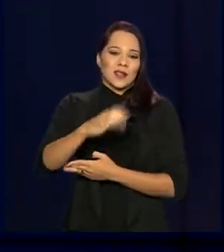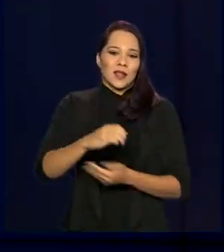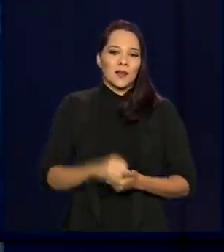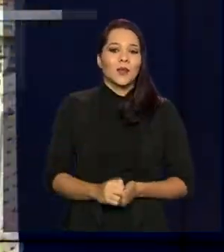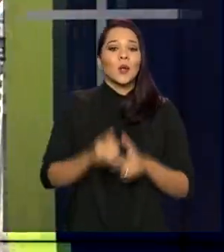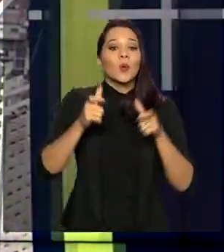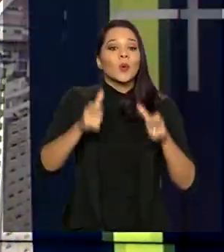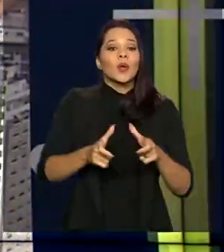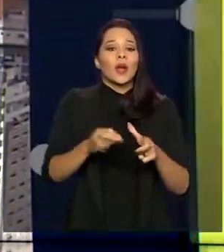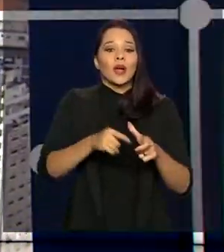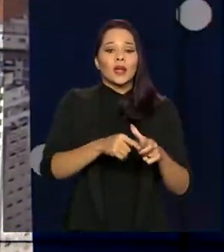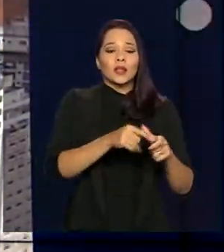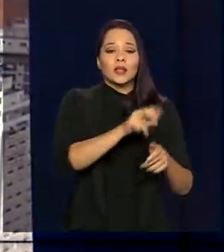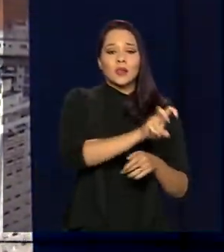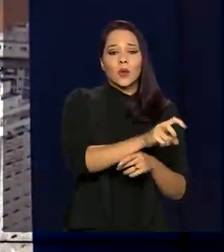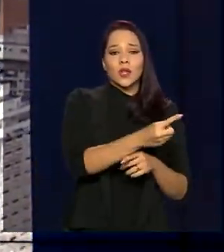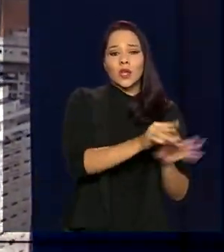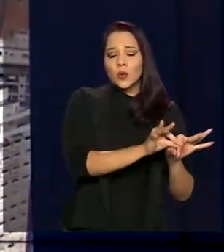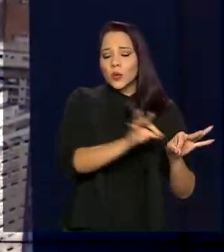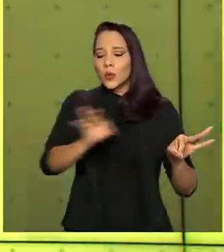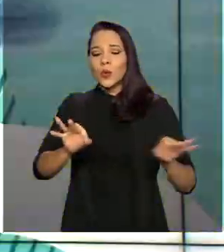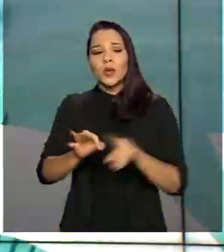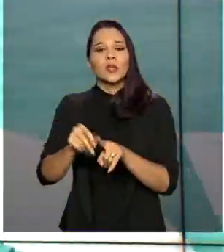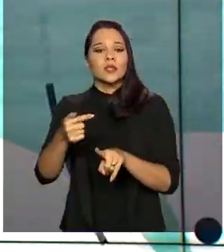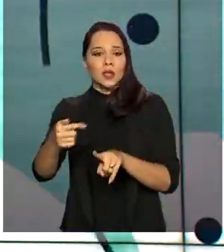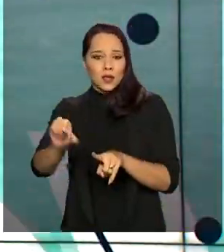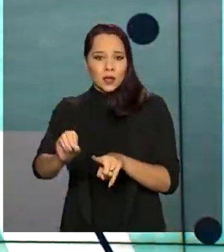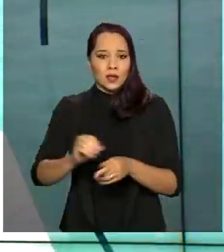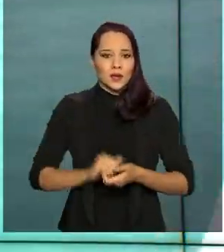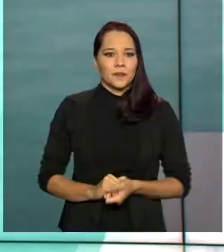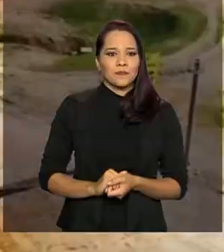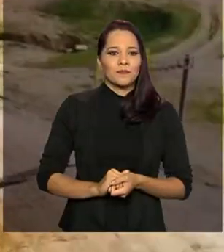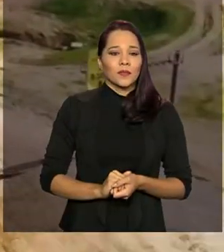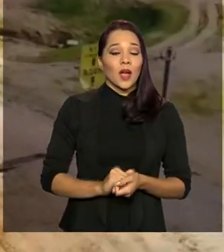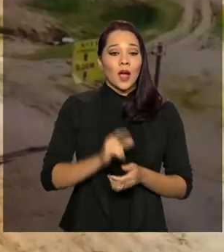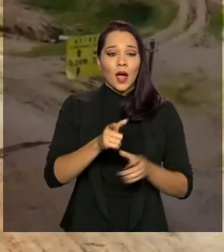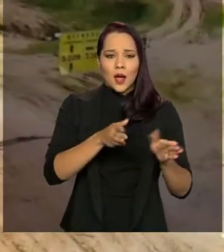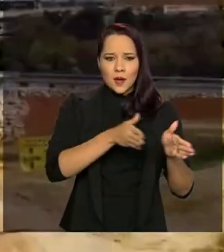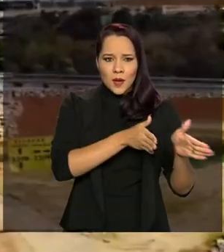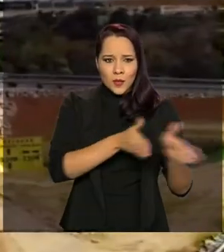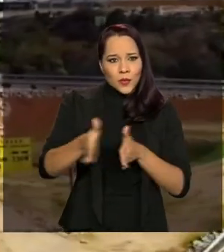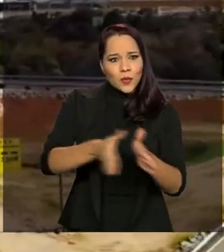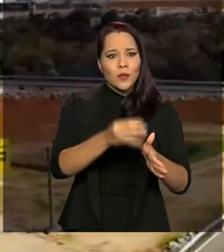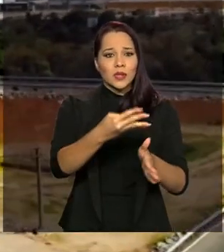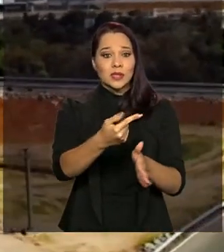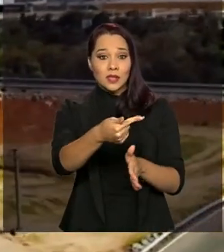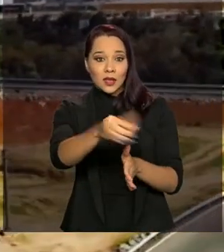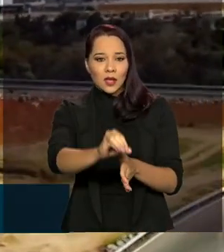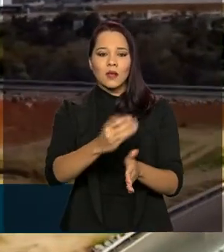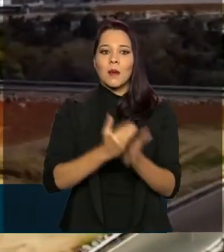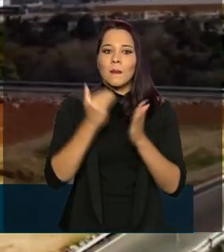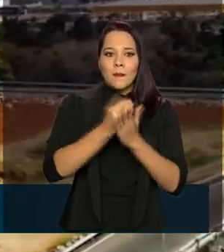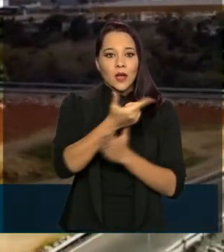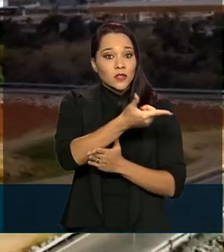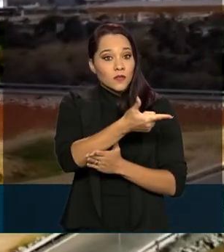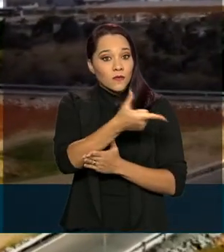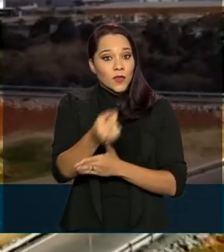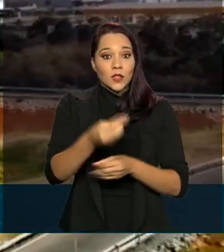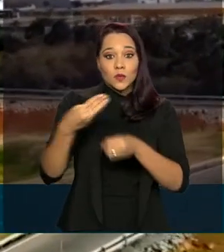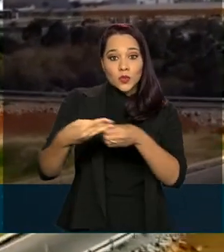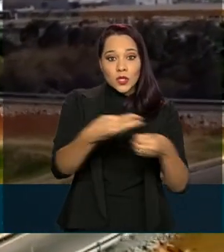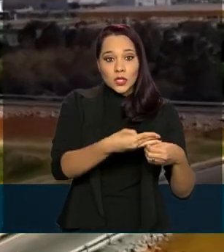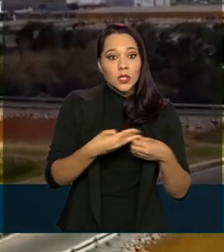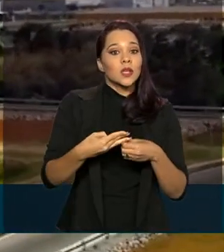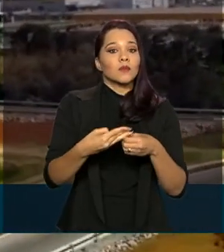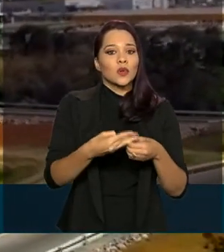localizado entre os quilômetros 51 e 70. A 470 atravessa mais de 20 municípios do estado, como o